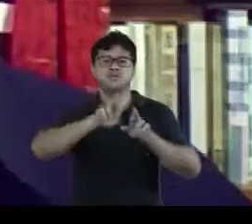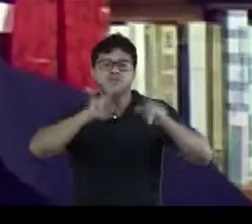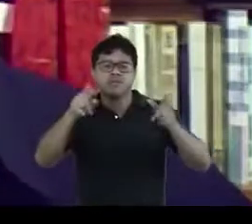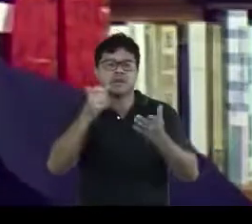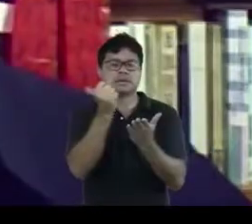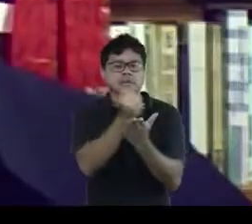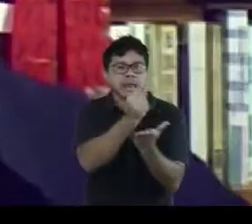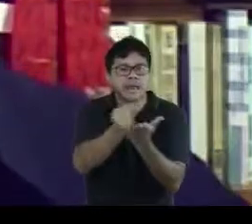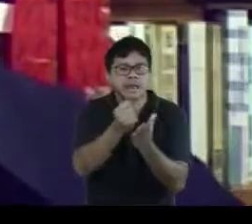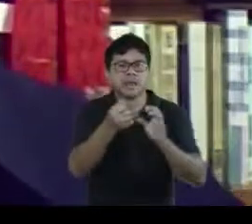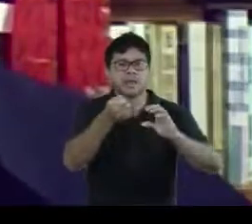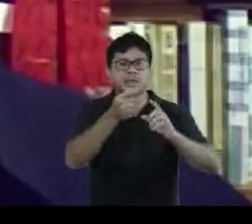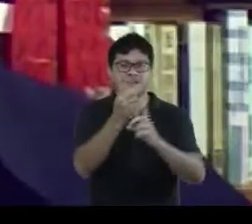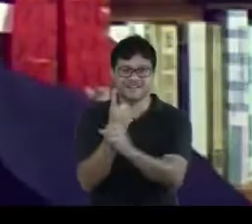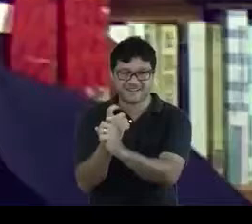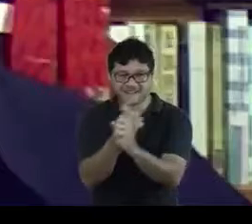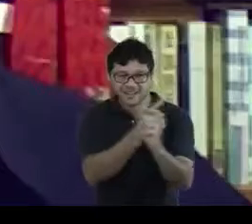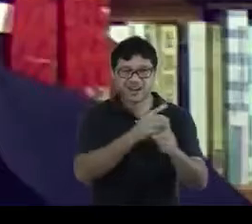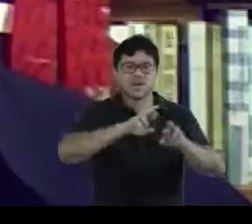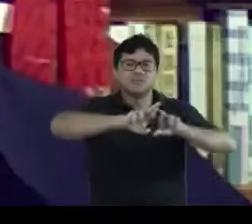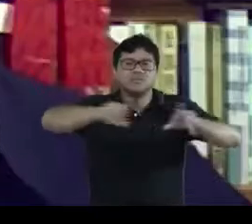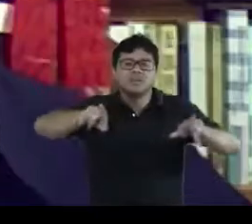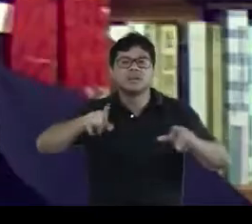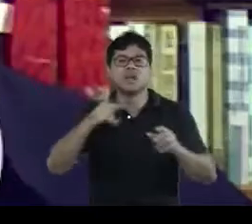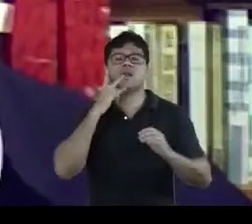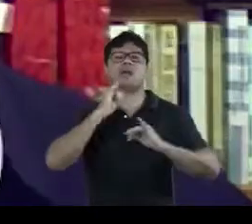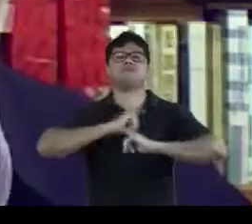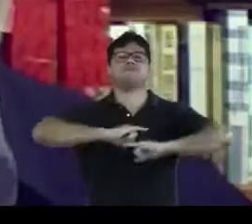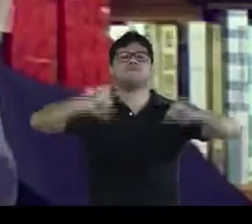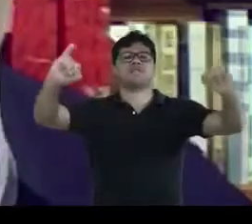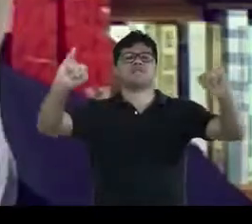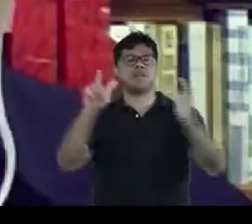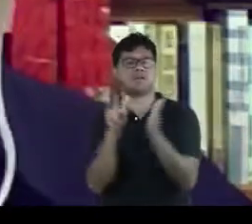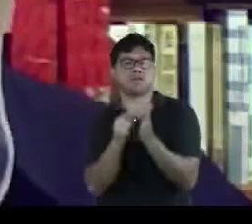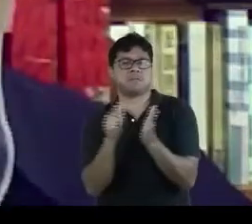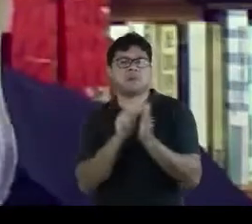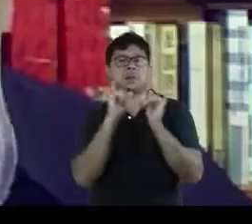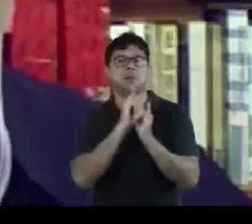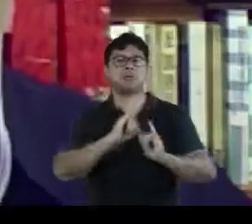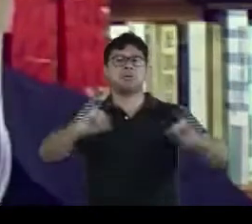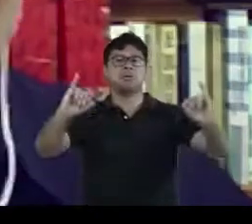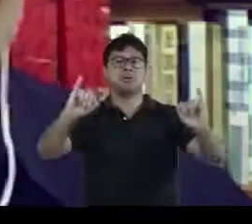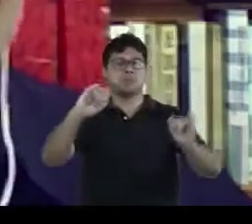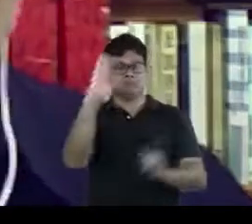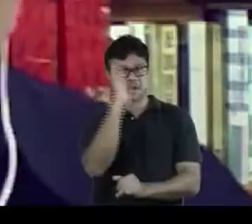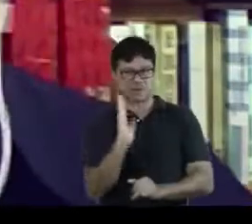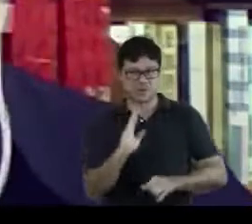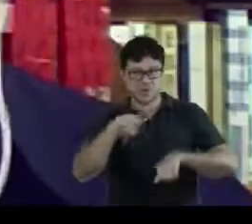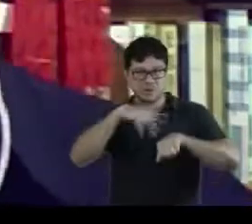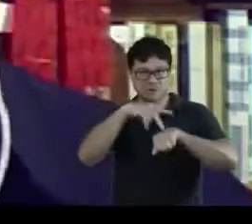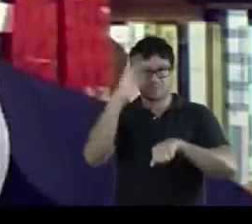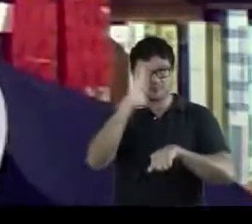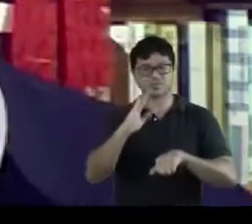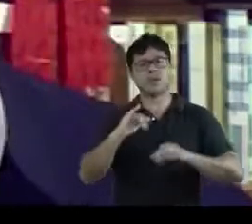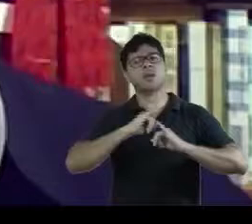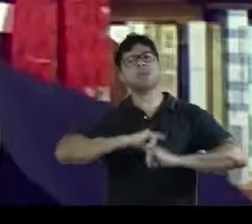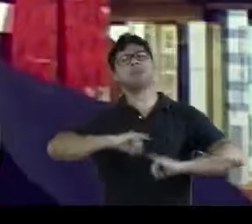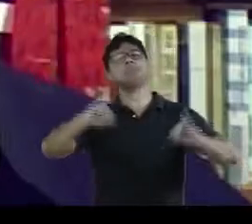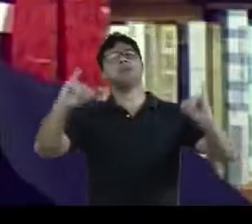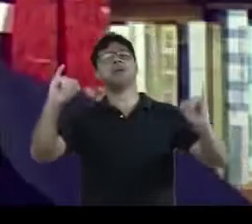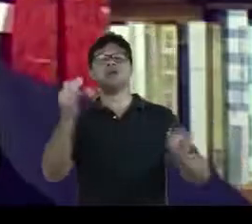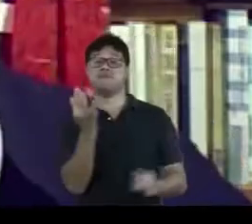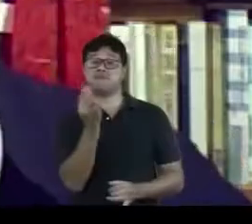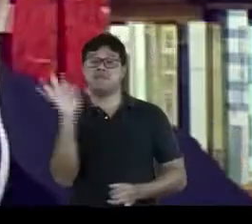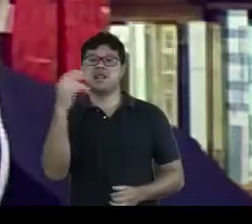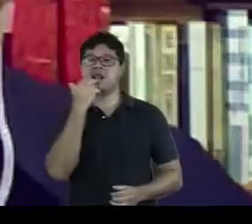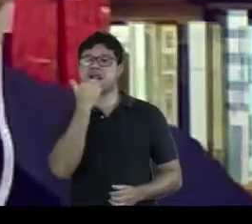caracteres novos, como ele fazia a questão de anunciar na imprensa brasileira, anúncios em